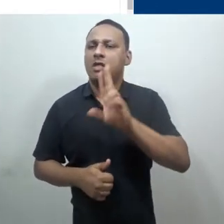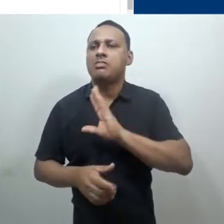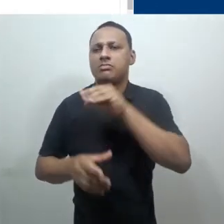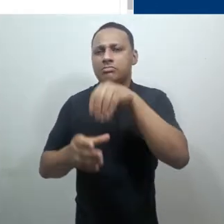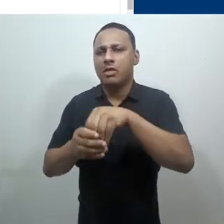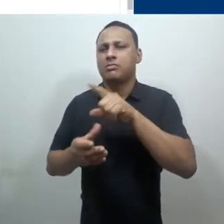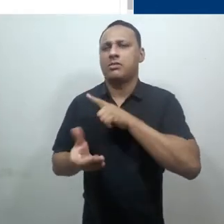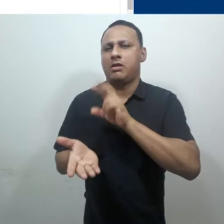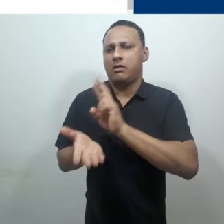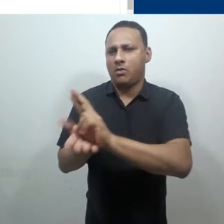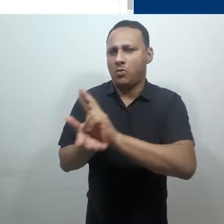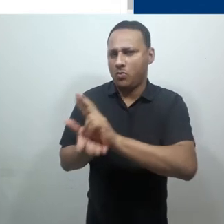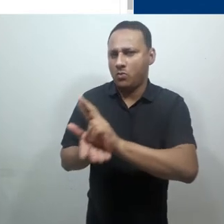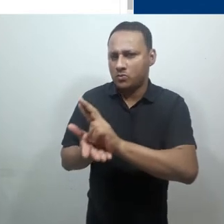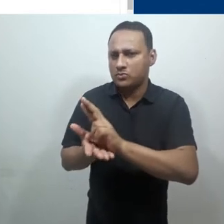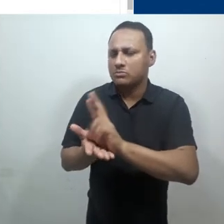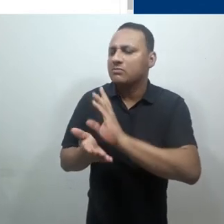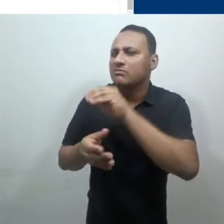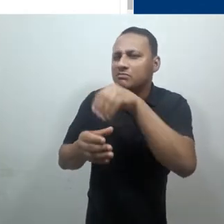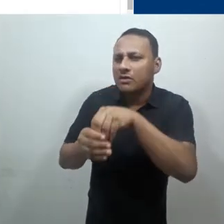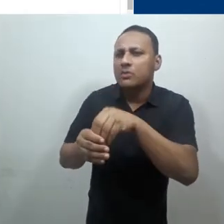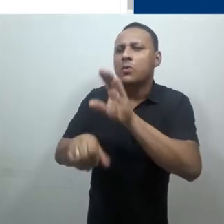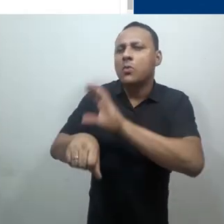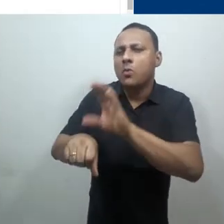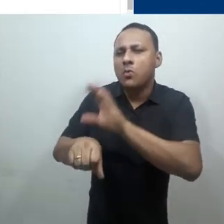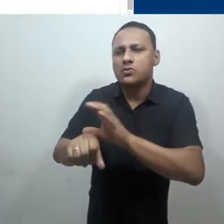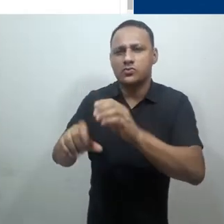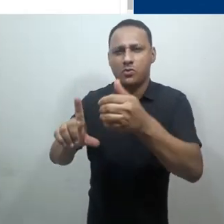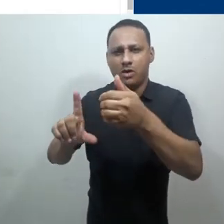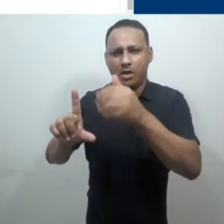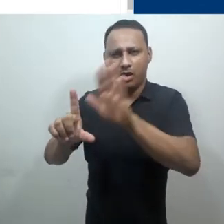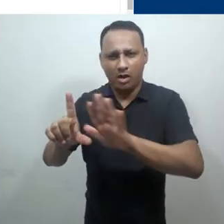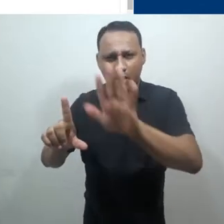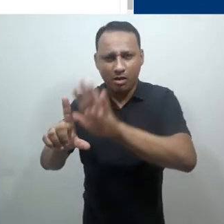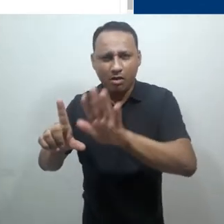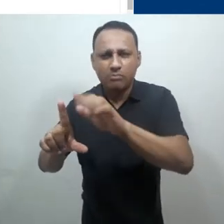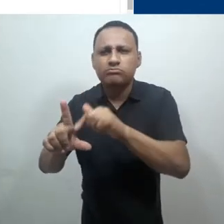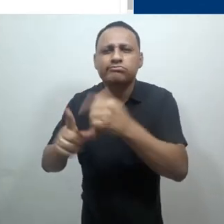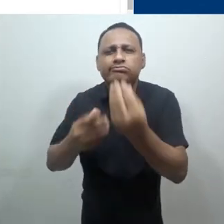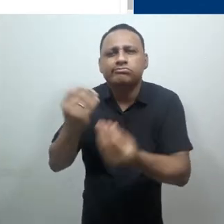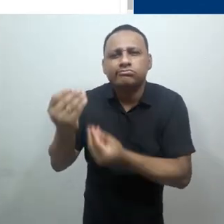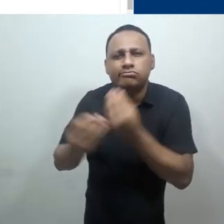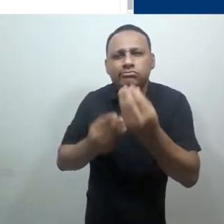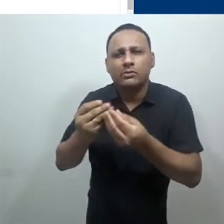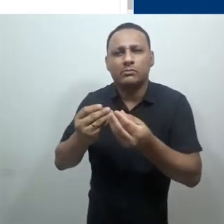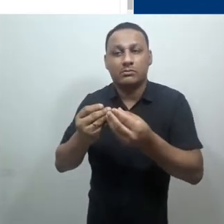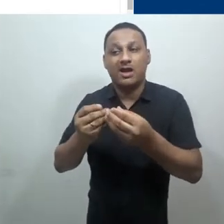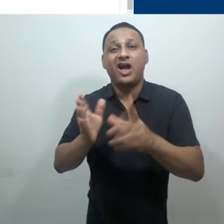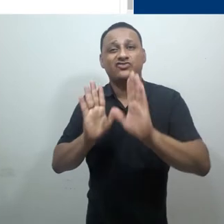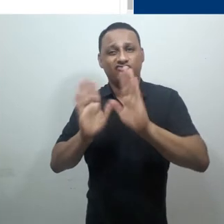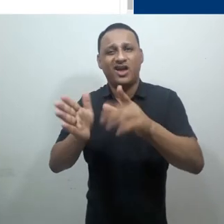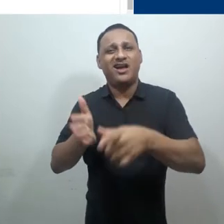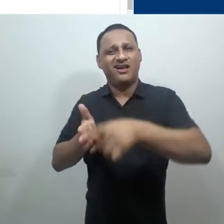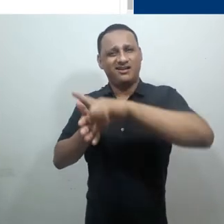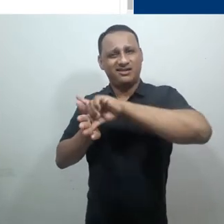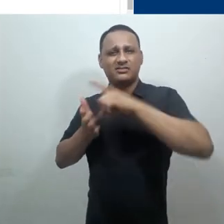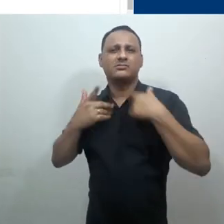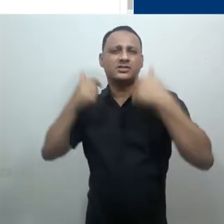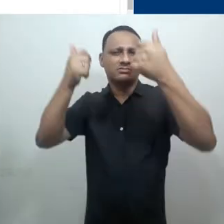recursos que são oferecidos dentro de um curso. Como descrito em aulas anteriores, a gente tem